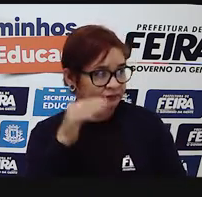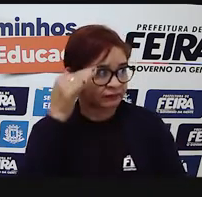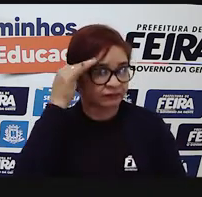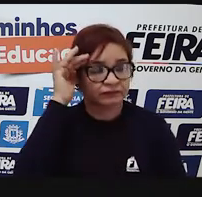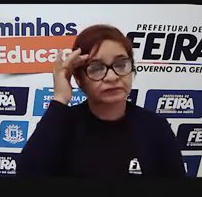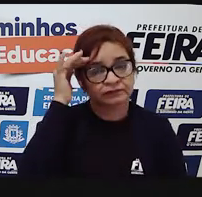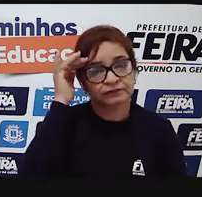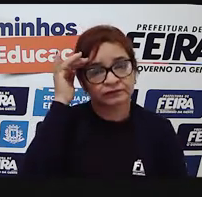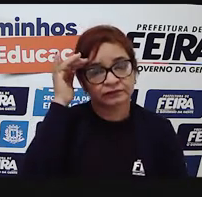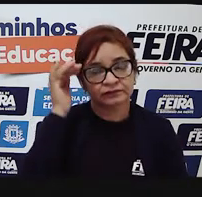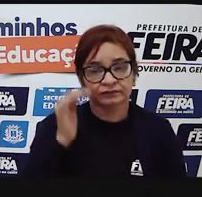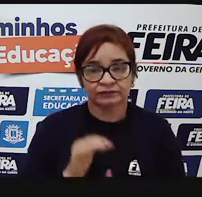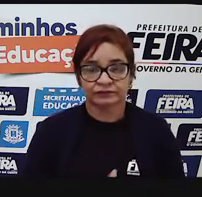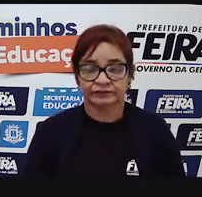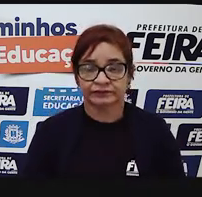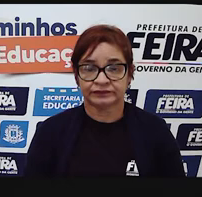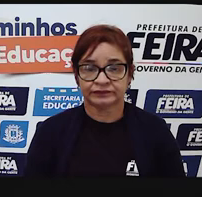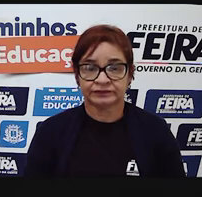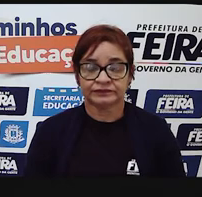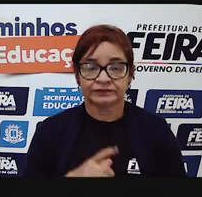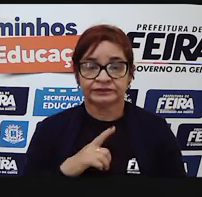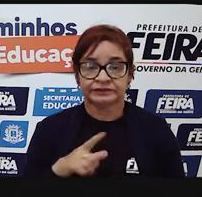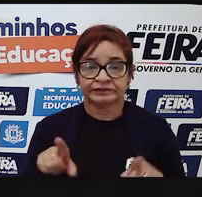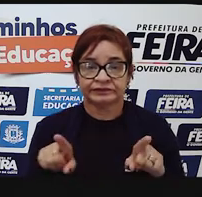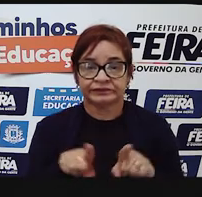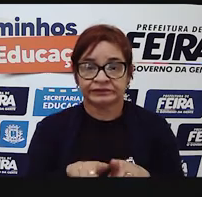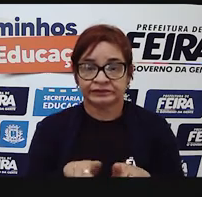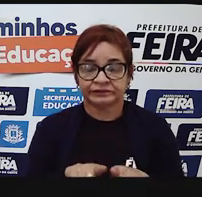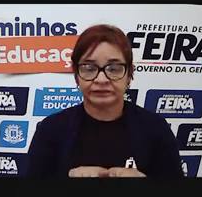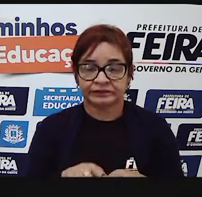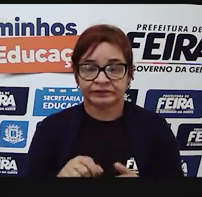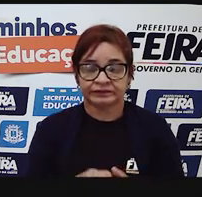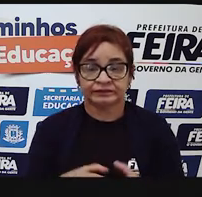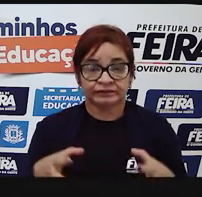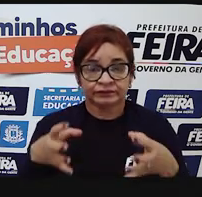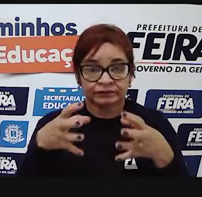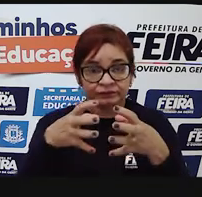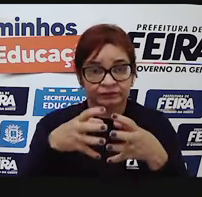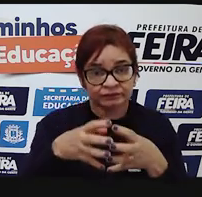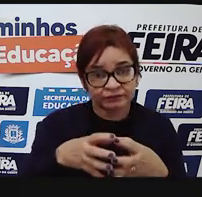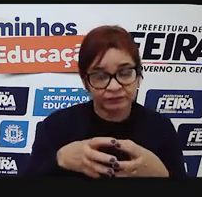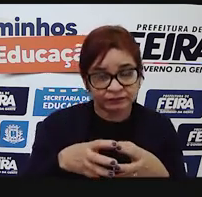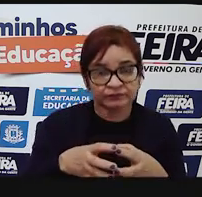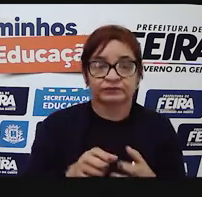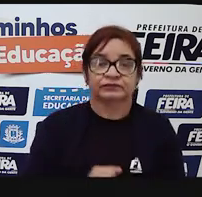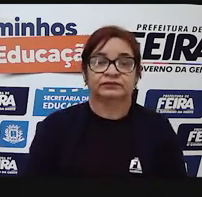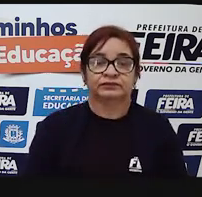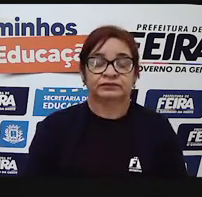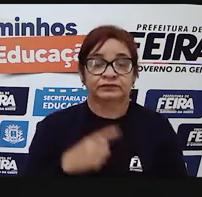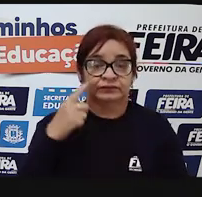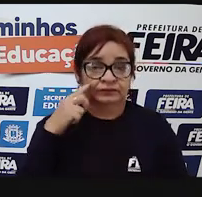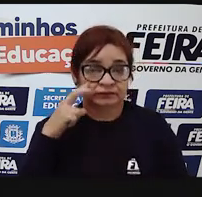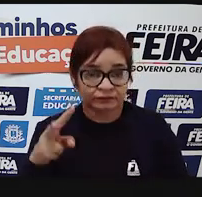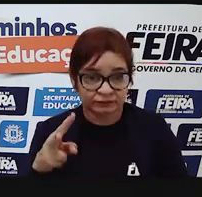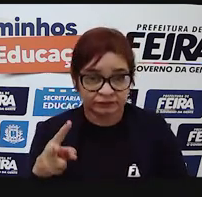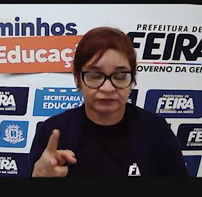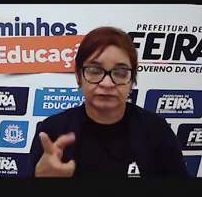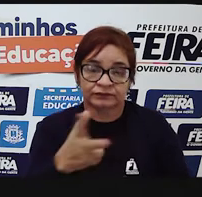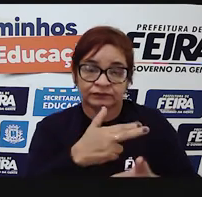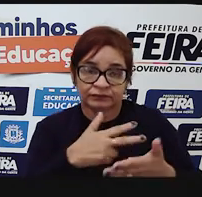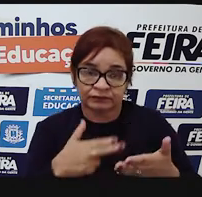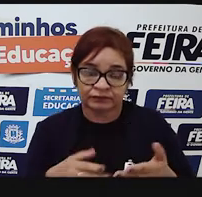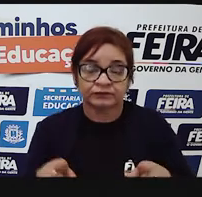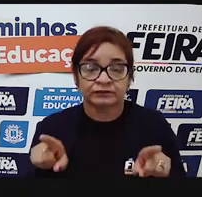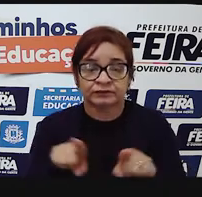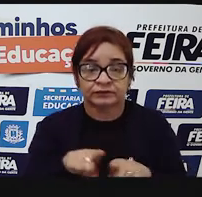pedindo silêncio. E temos a linguagem mista, que faz uso tanto das palavras quanto